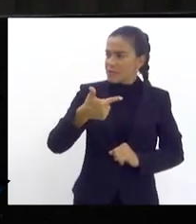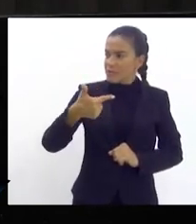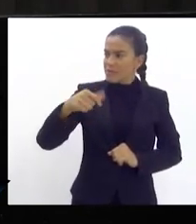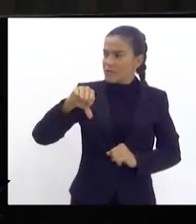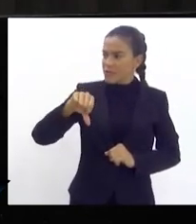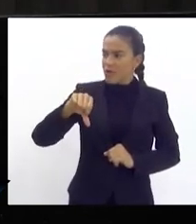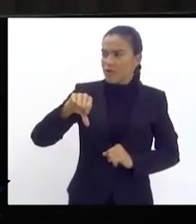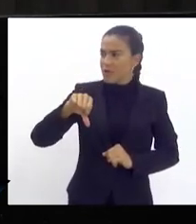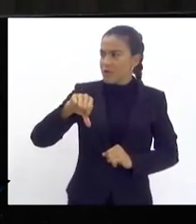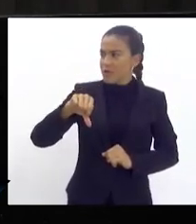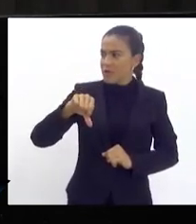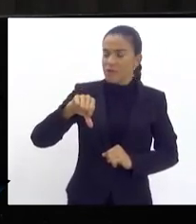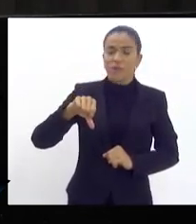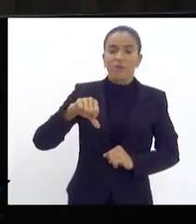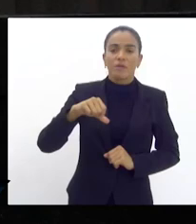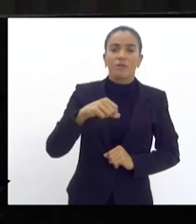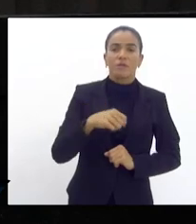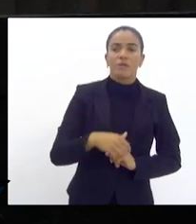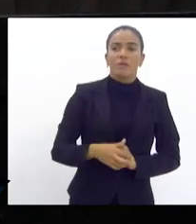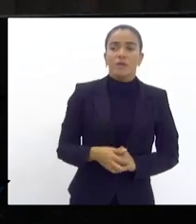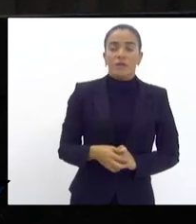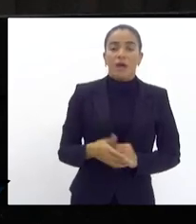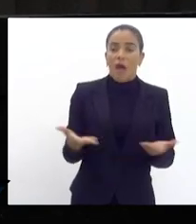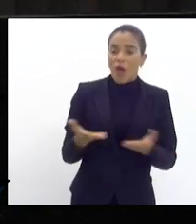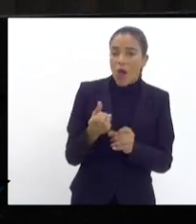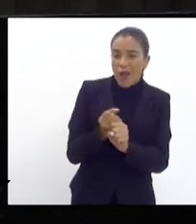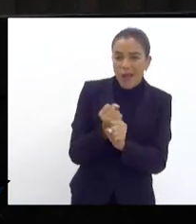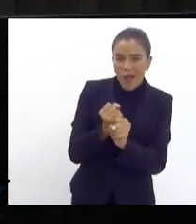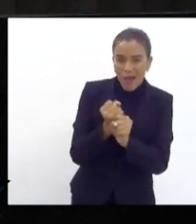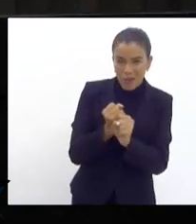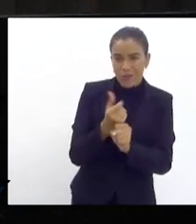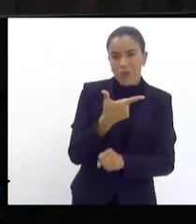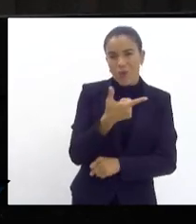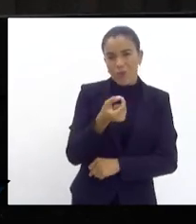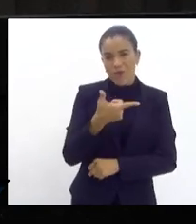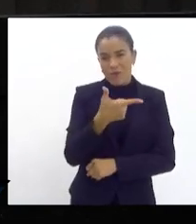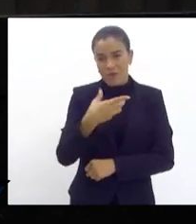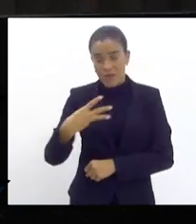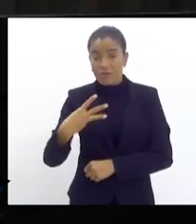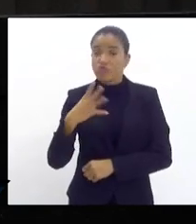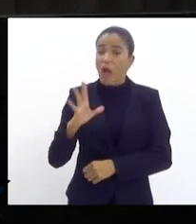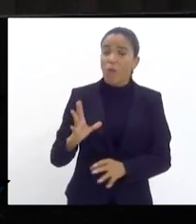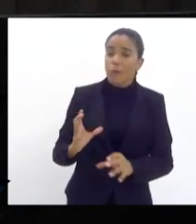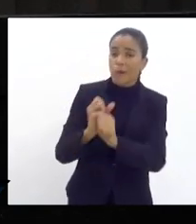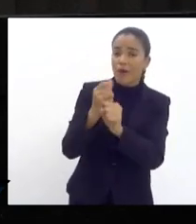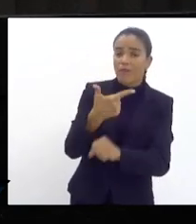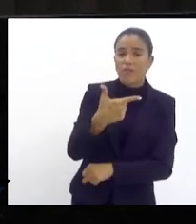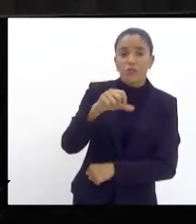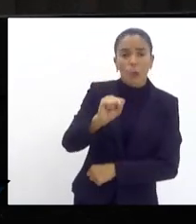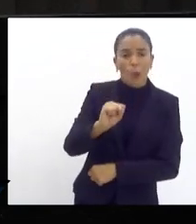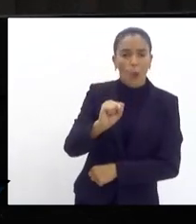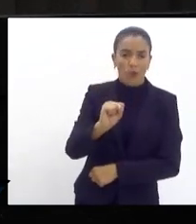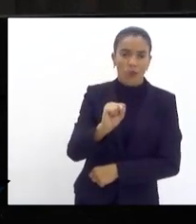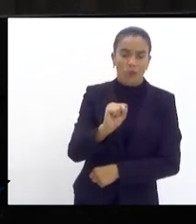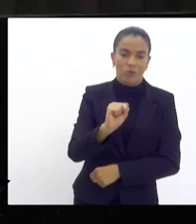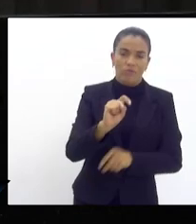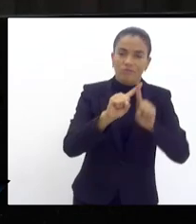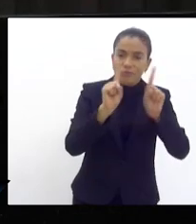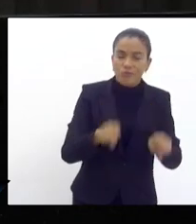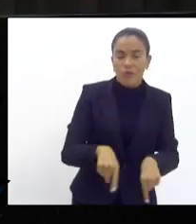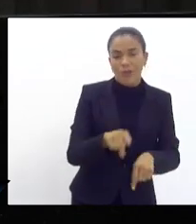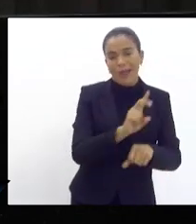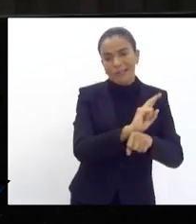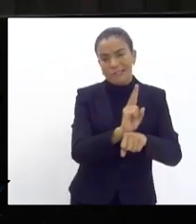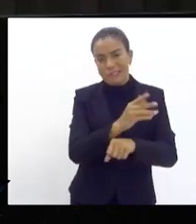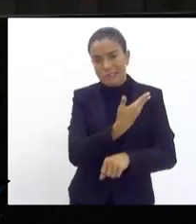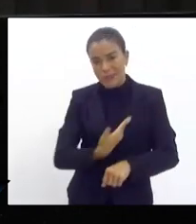e apenas esse ano em 2023 nós já vamos para 28 agentes de segurança entre policiais civis